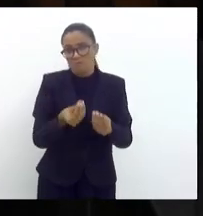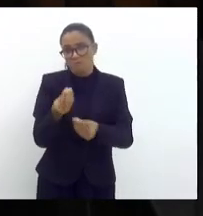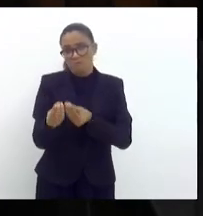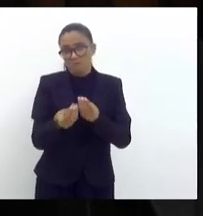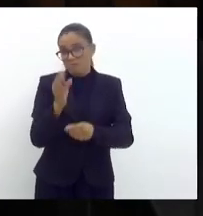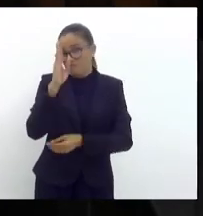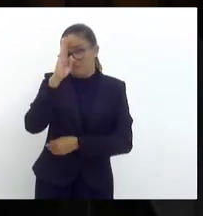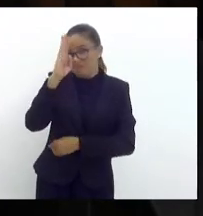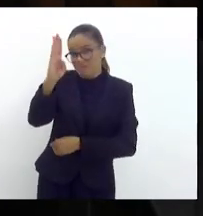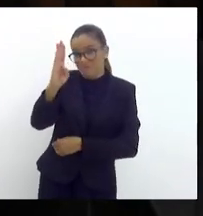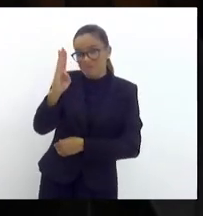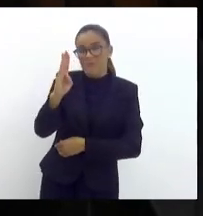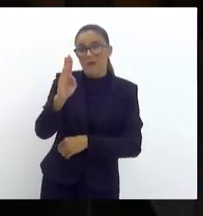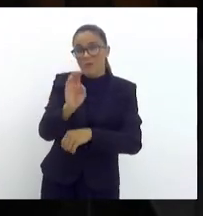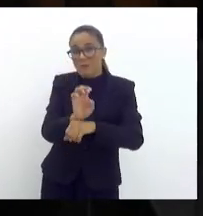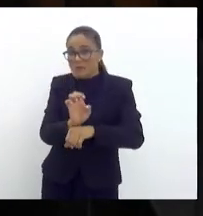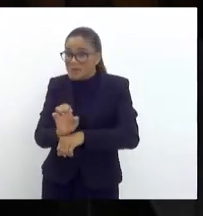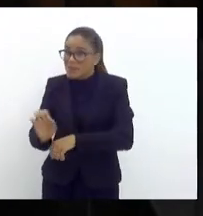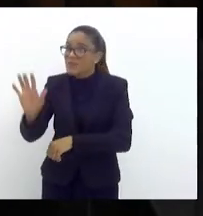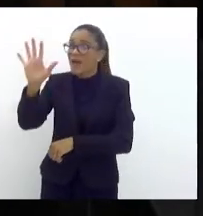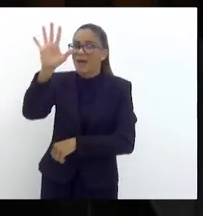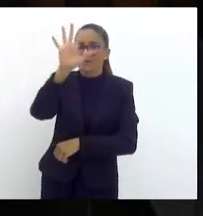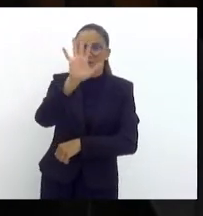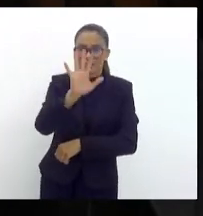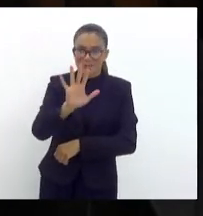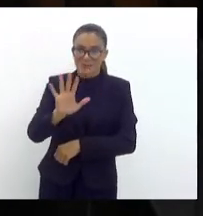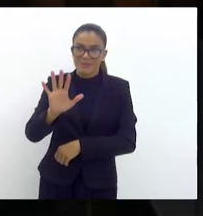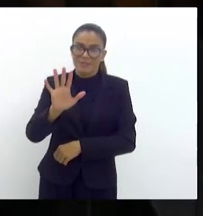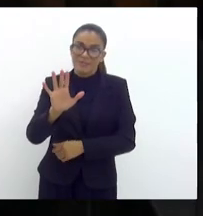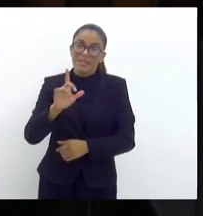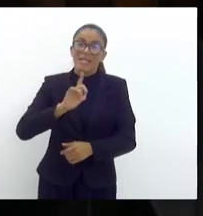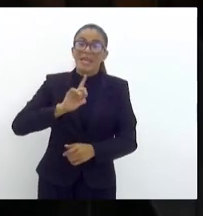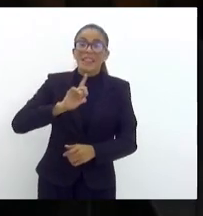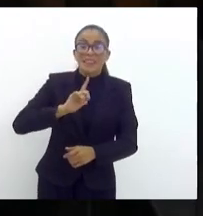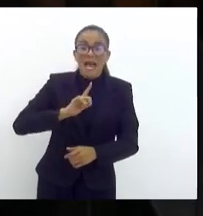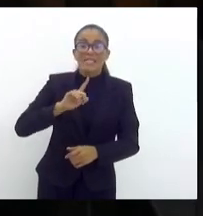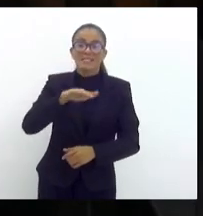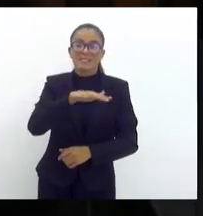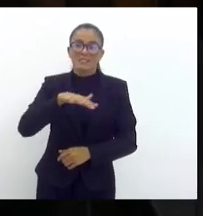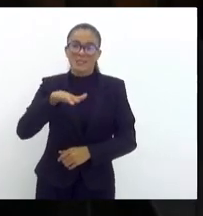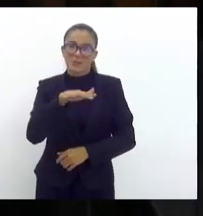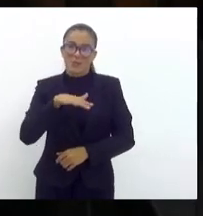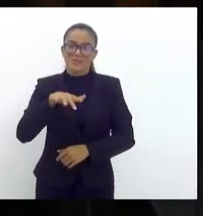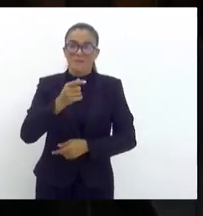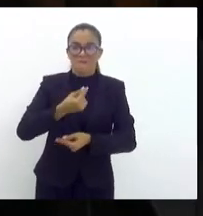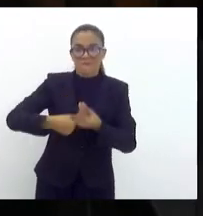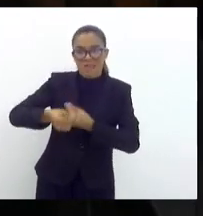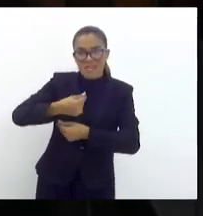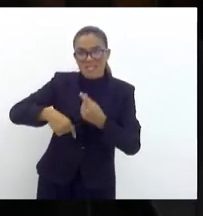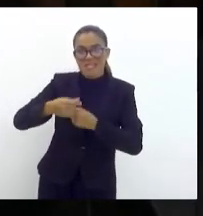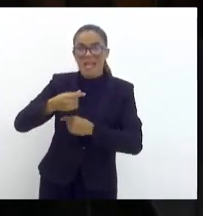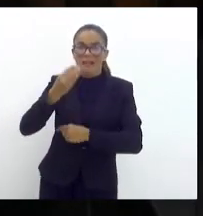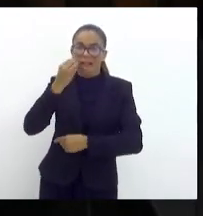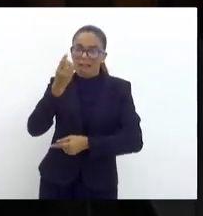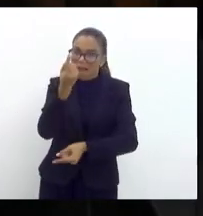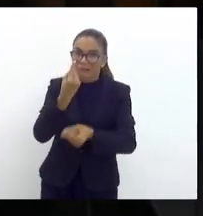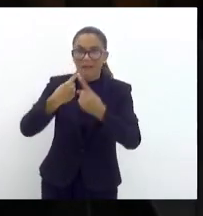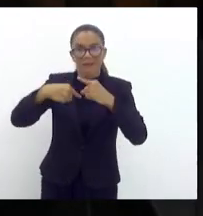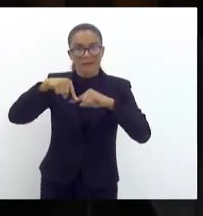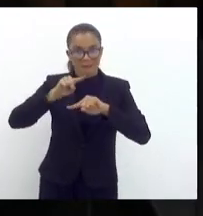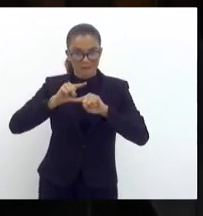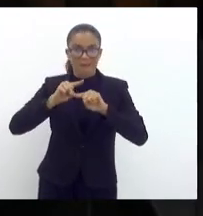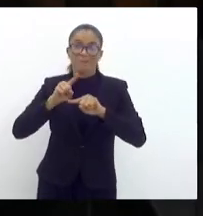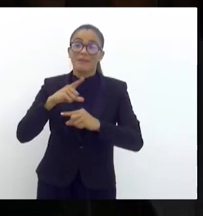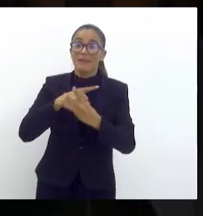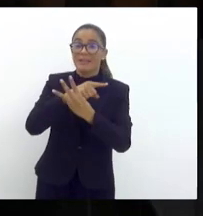principalmente os estados, que estão sob o regime de recuperação fiscal, como o Rio de Janeiro. Aliás, tem três